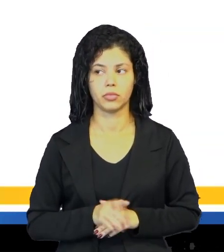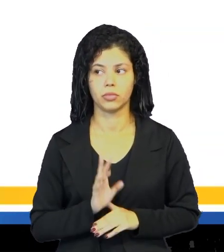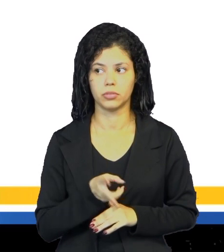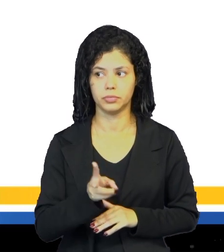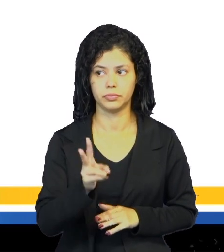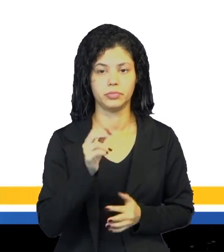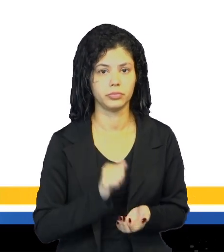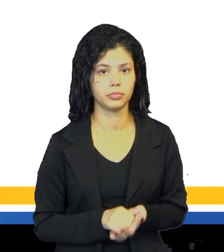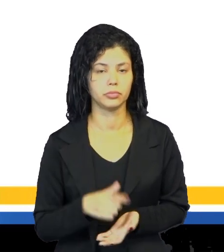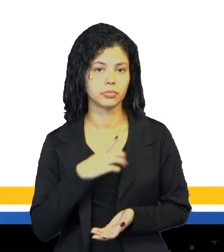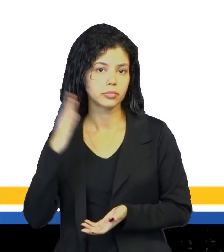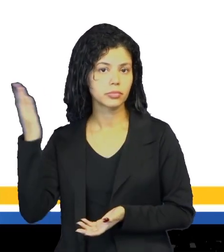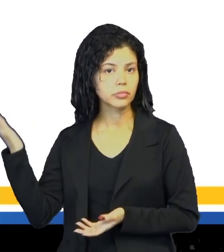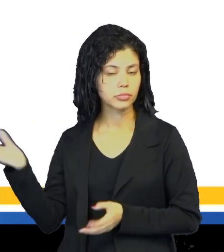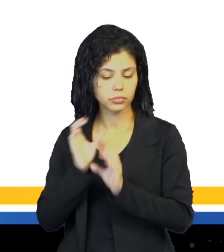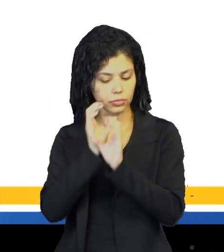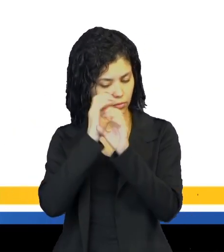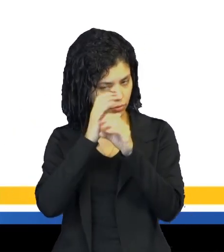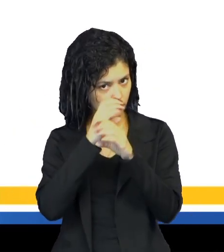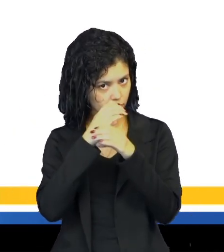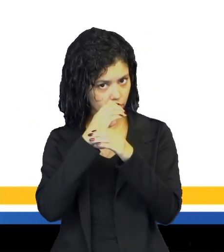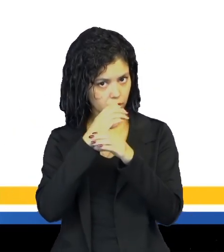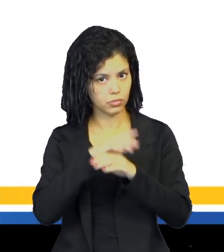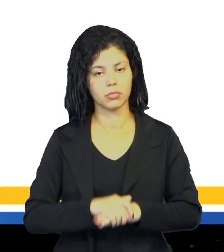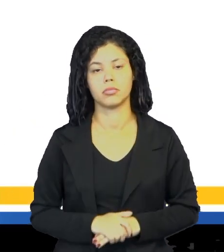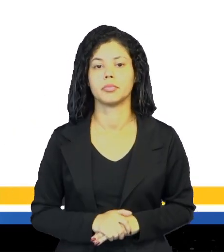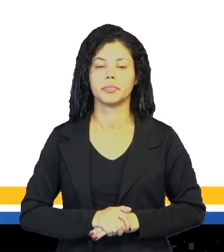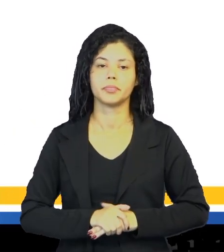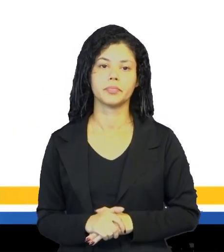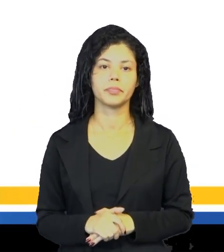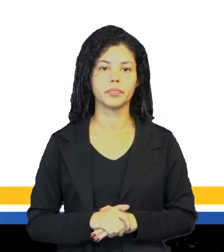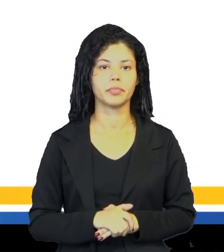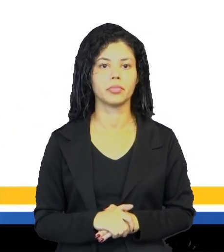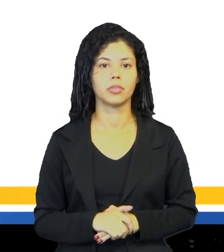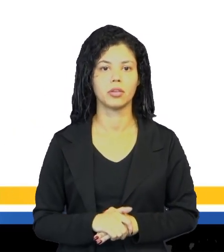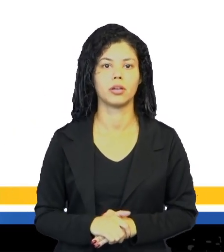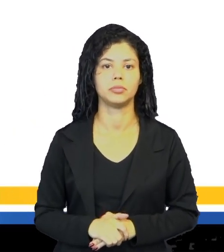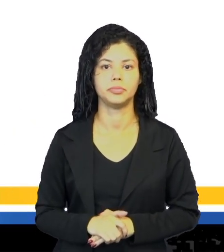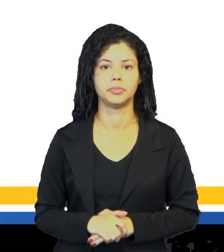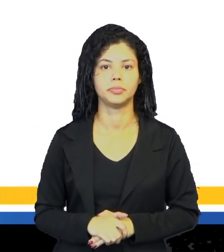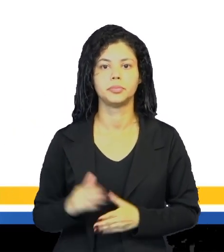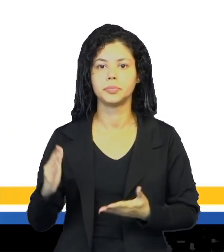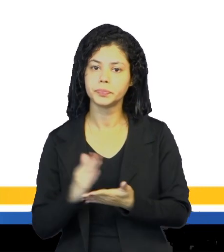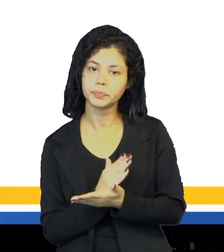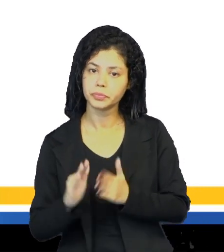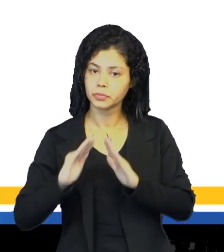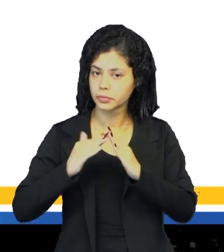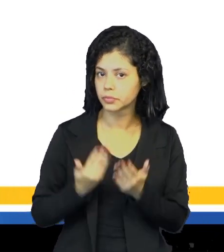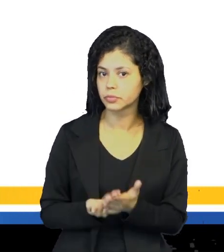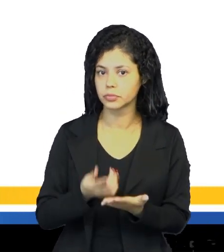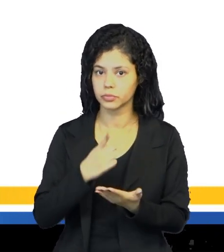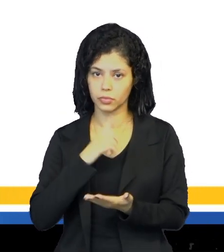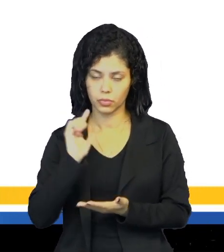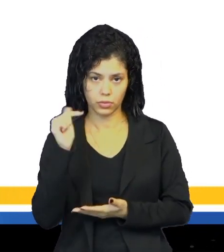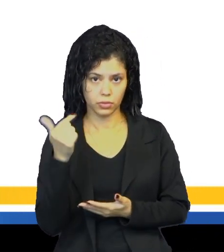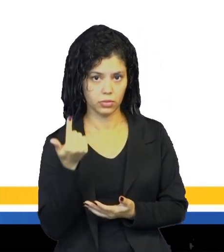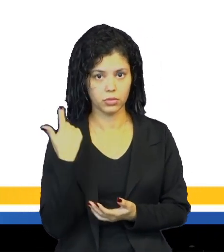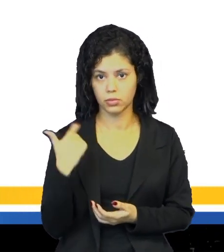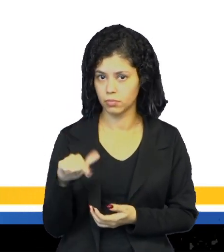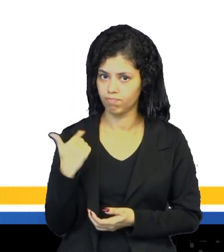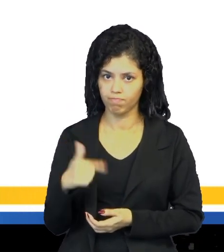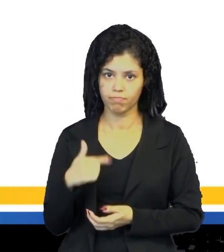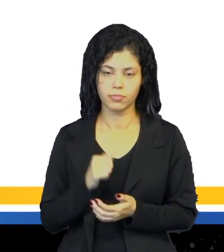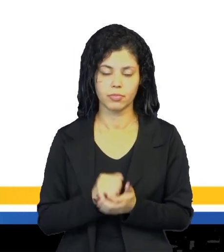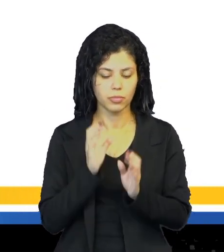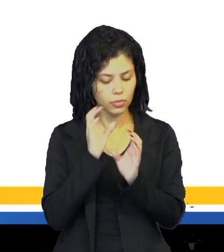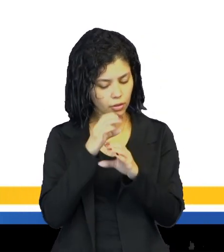Continuando aqui, nós terminemos o laboratório, né. O laboratório, algumas escolas têm, galera, outras não têm. O